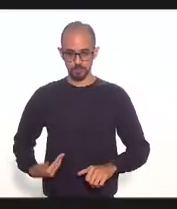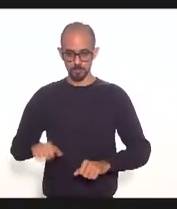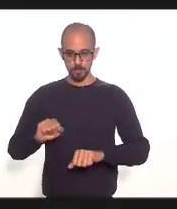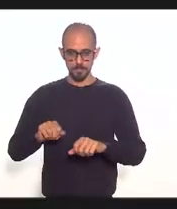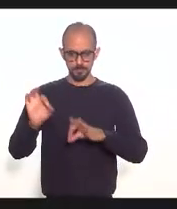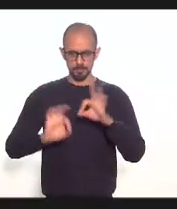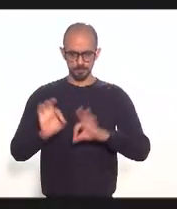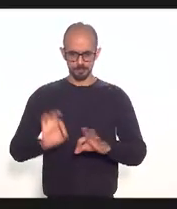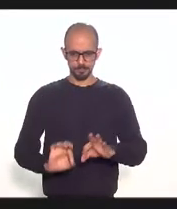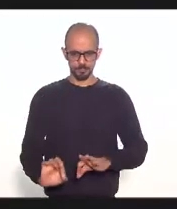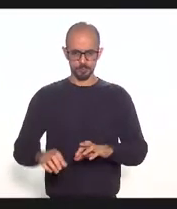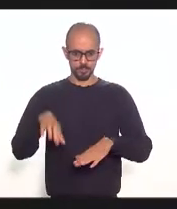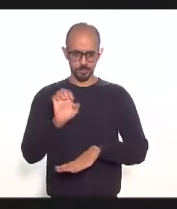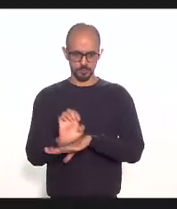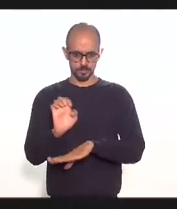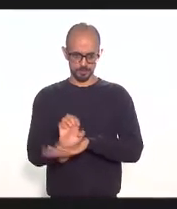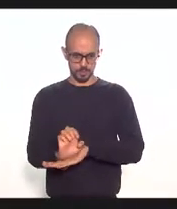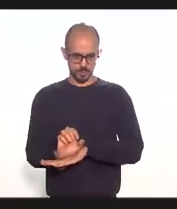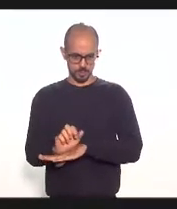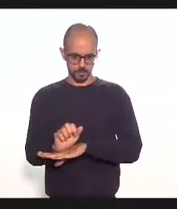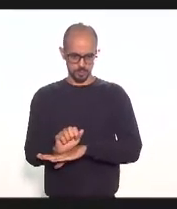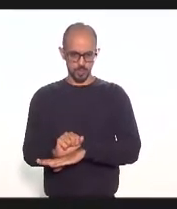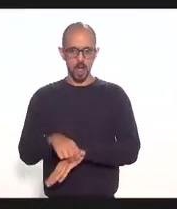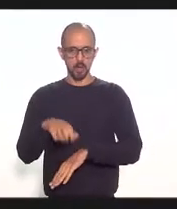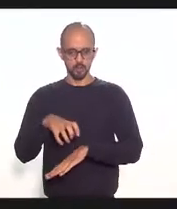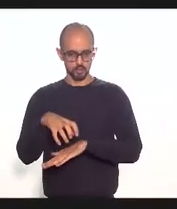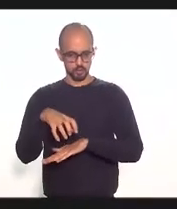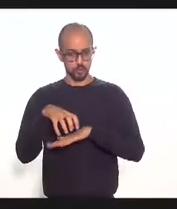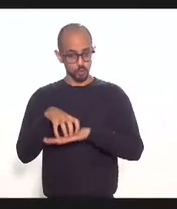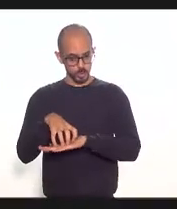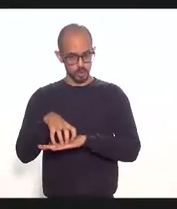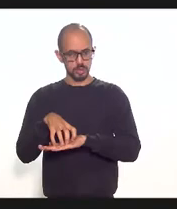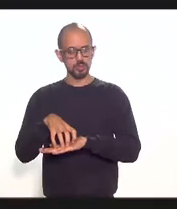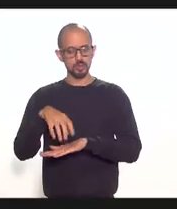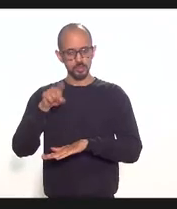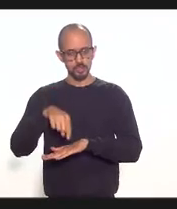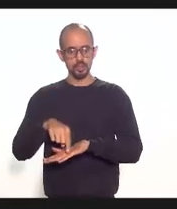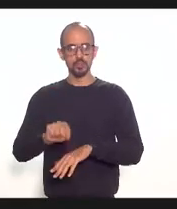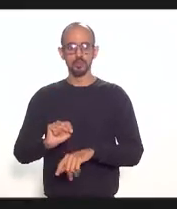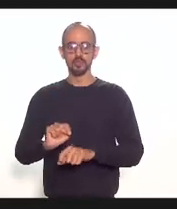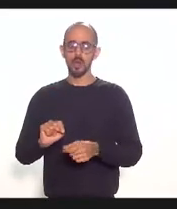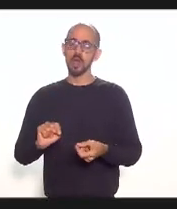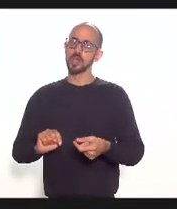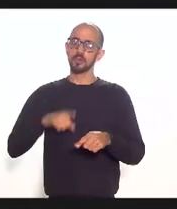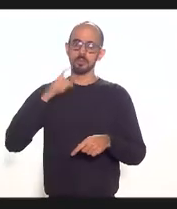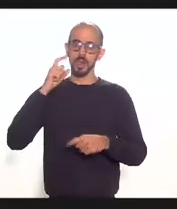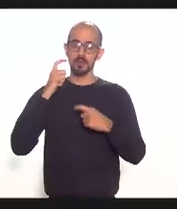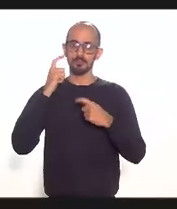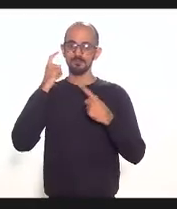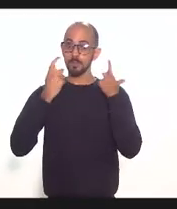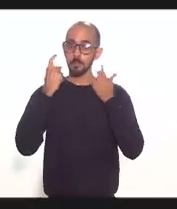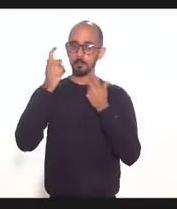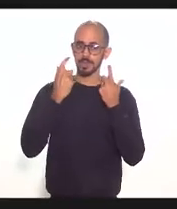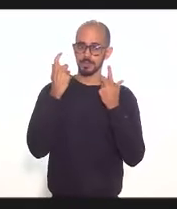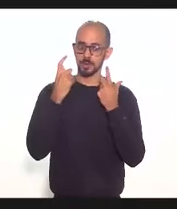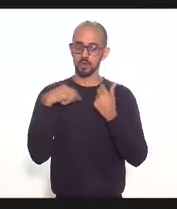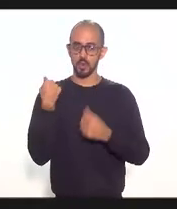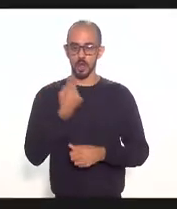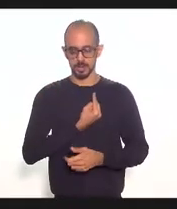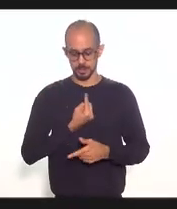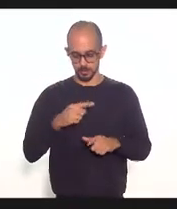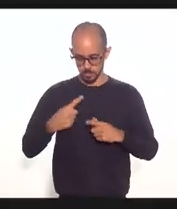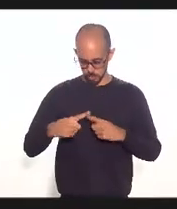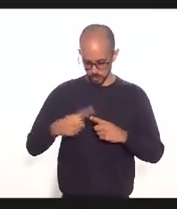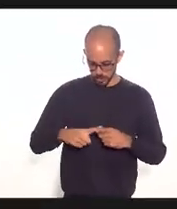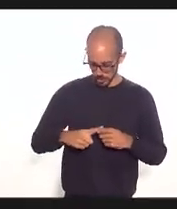desse cenário de turismo essa foi uma colocação que fiz em relação a preocupação a que não